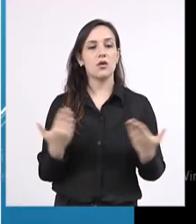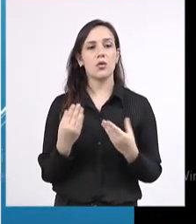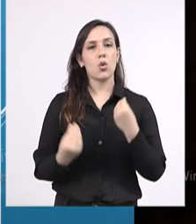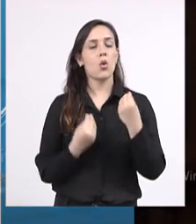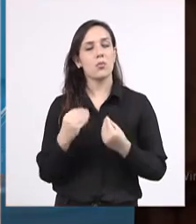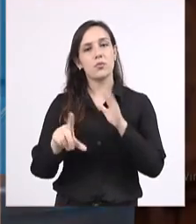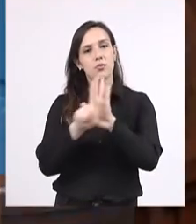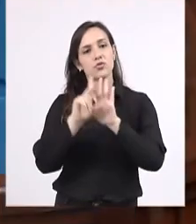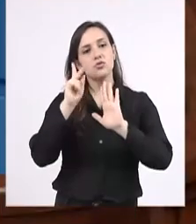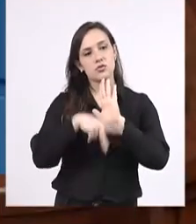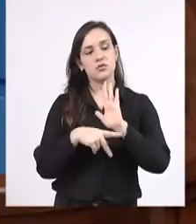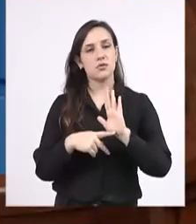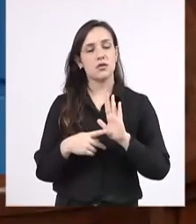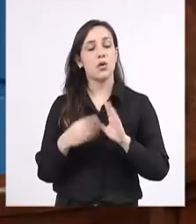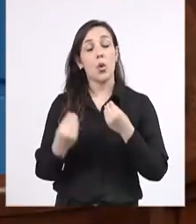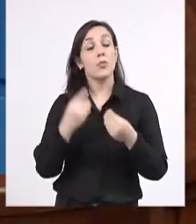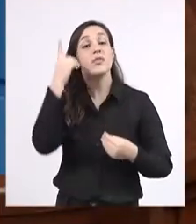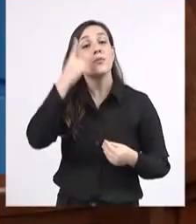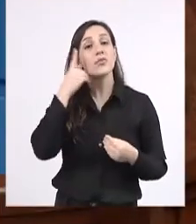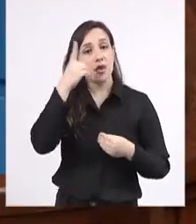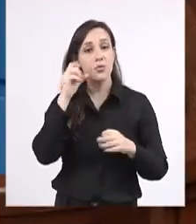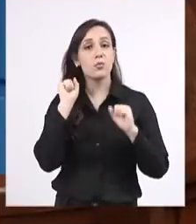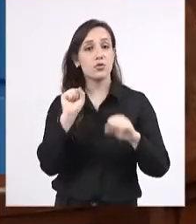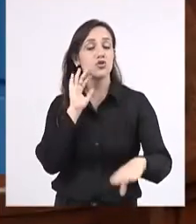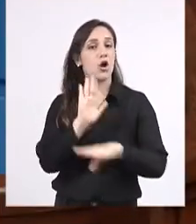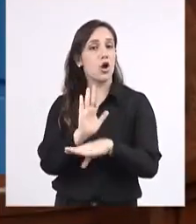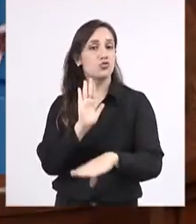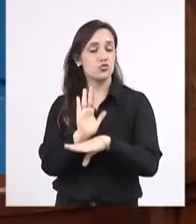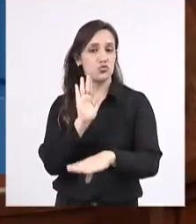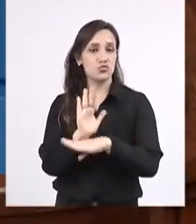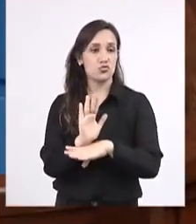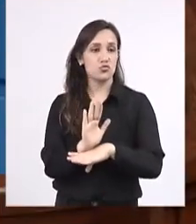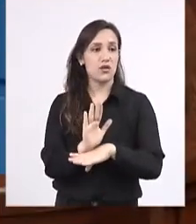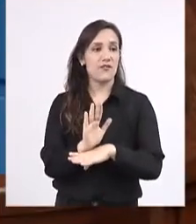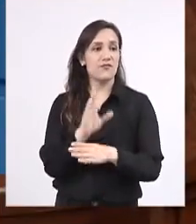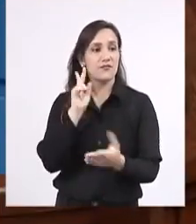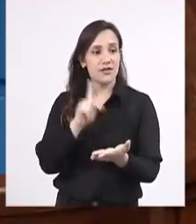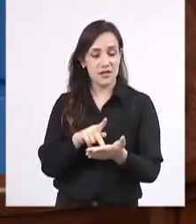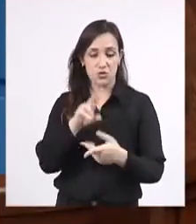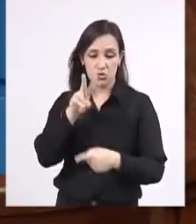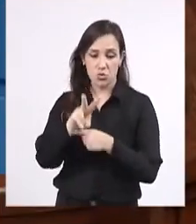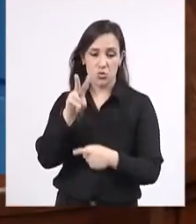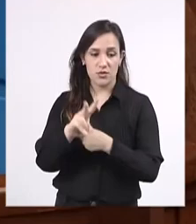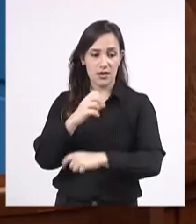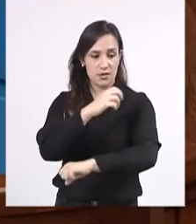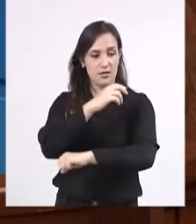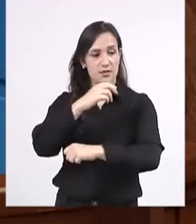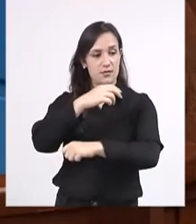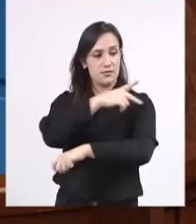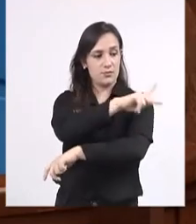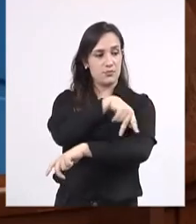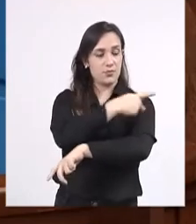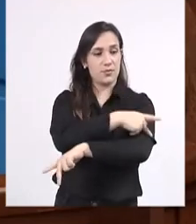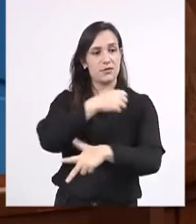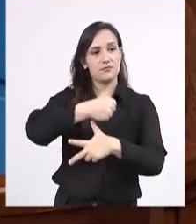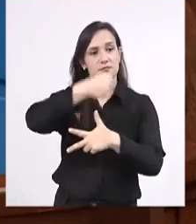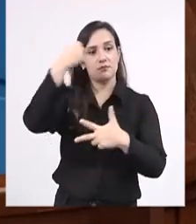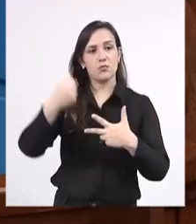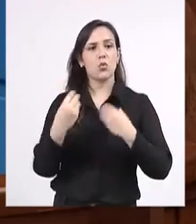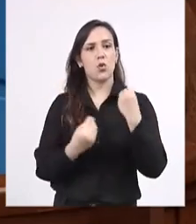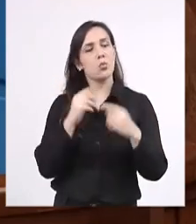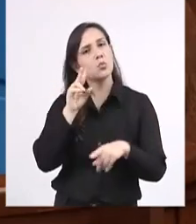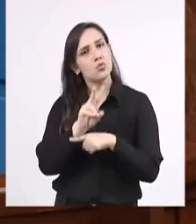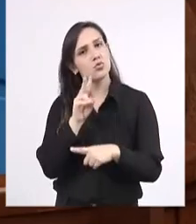deputados podem ajudar a população a tornar essa vontade de proteger o Parque dos Poderes uma realidade?